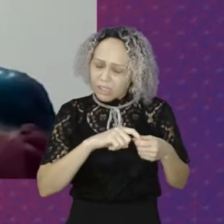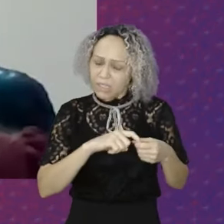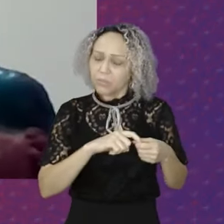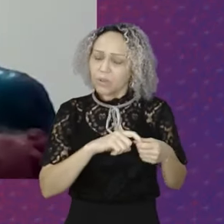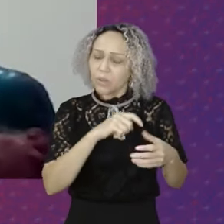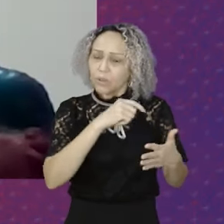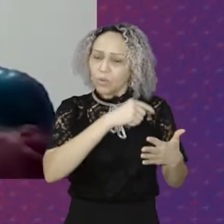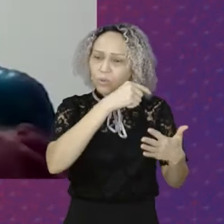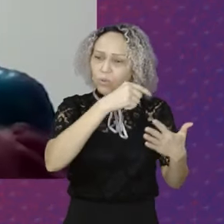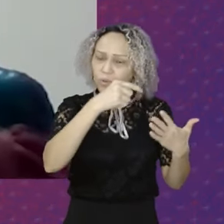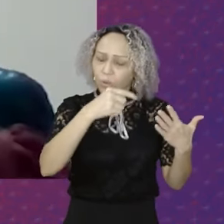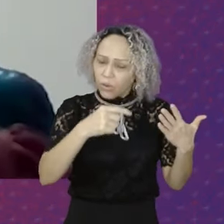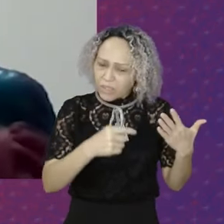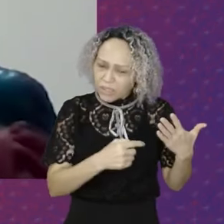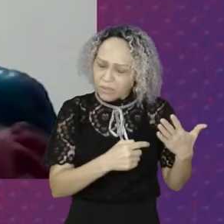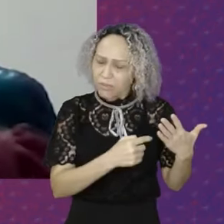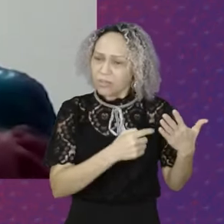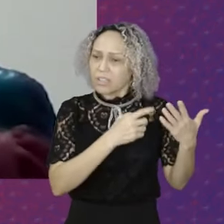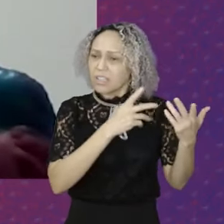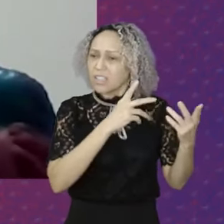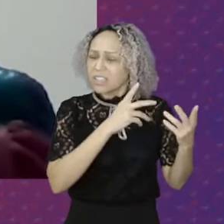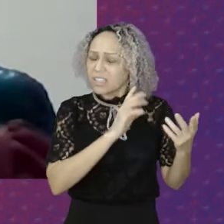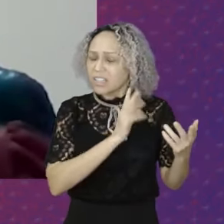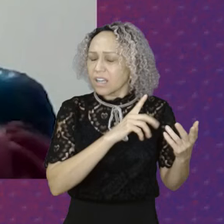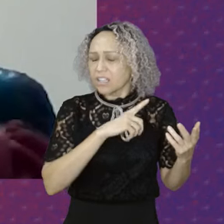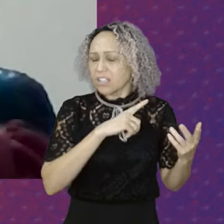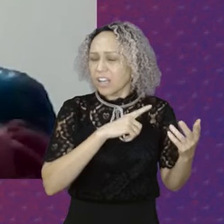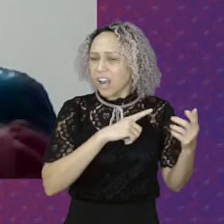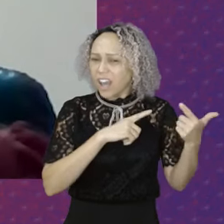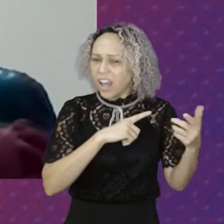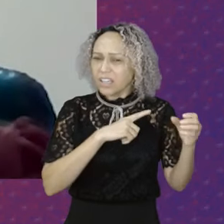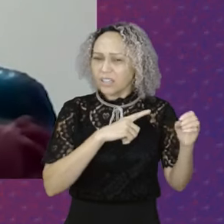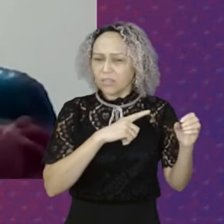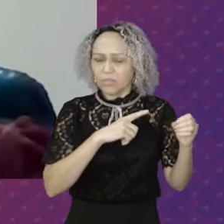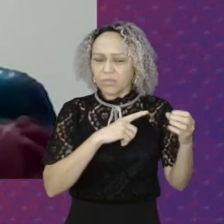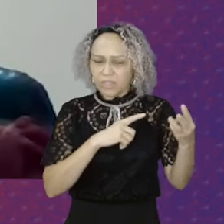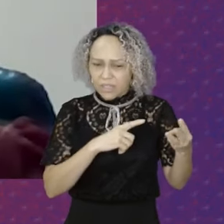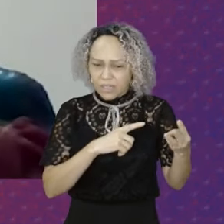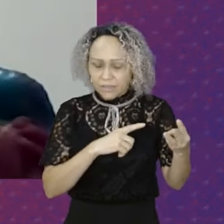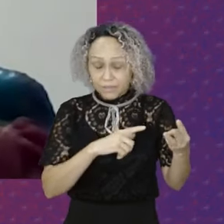também Outras novidades E que os municípios Estão Nesse momento